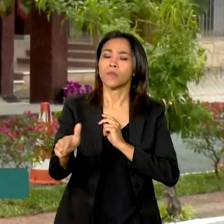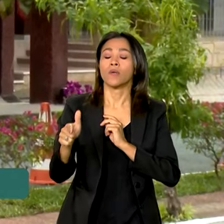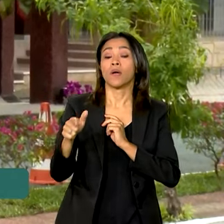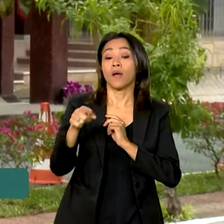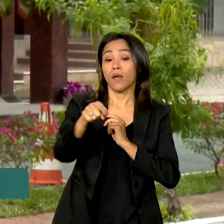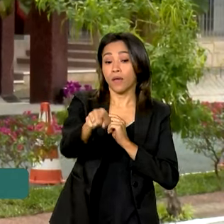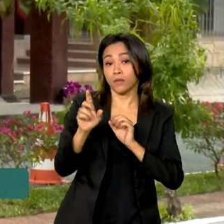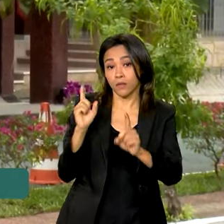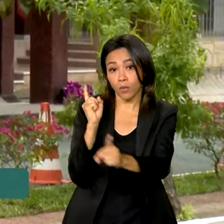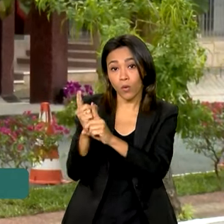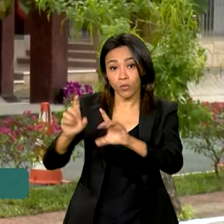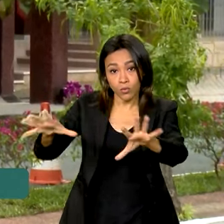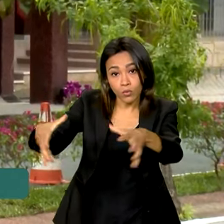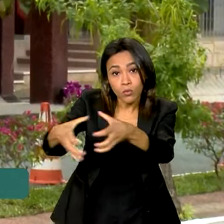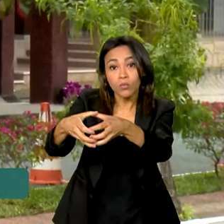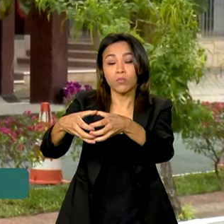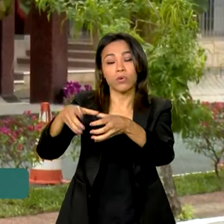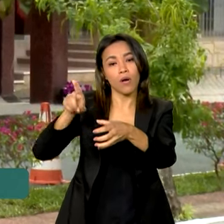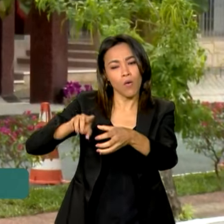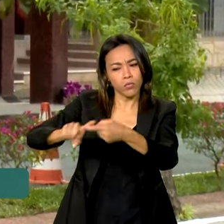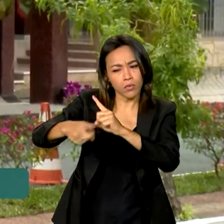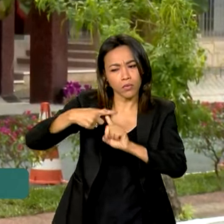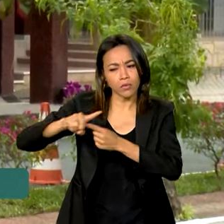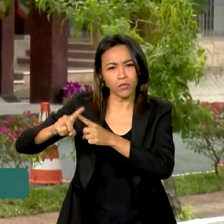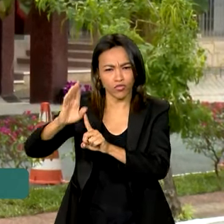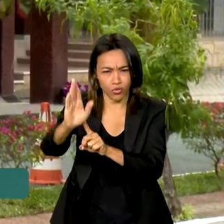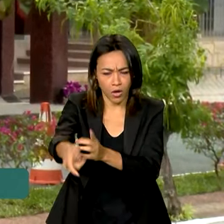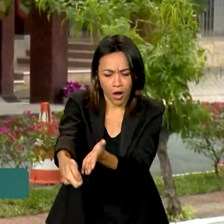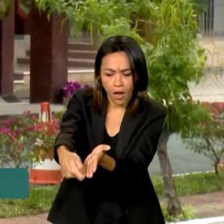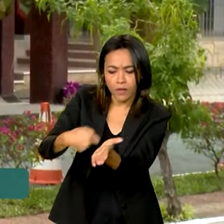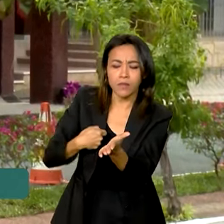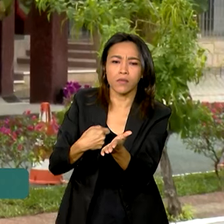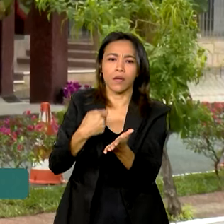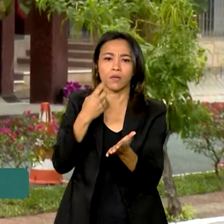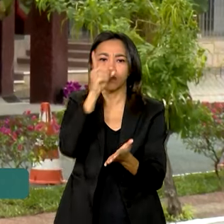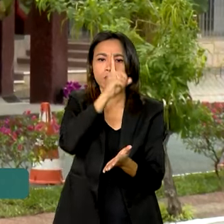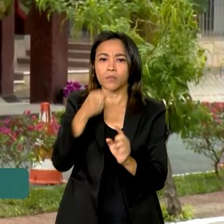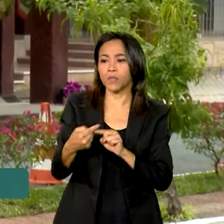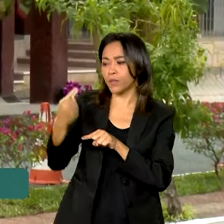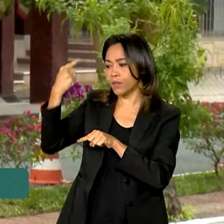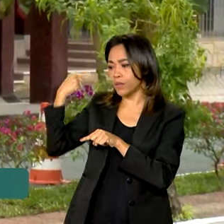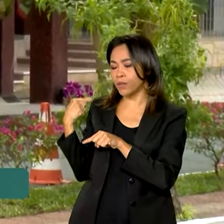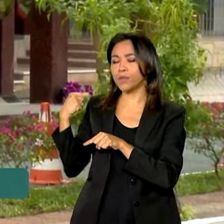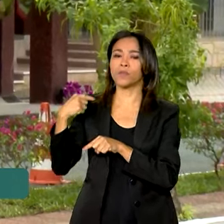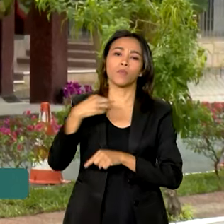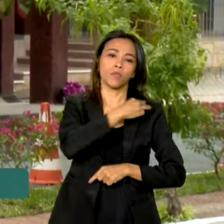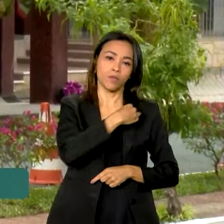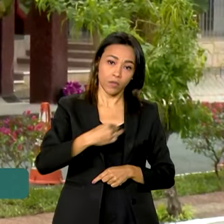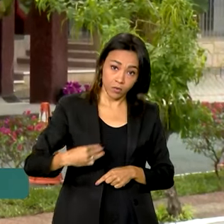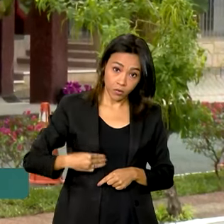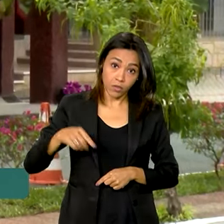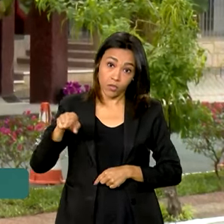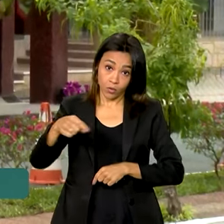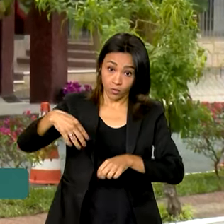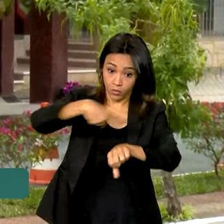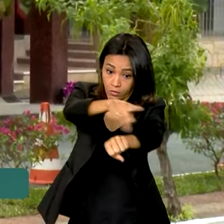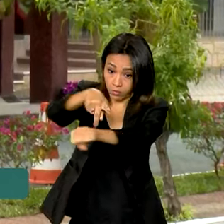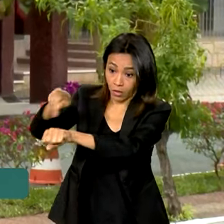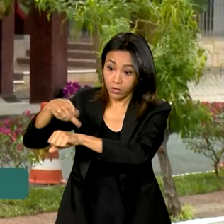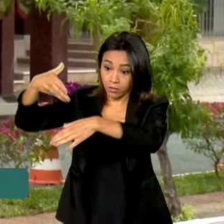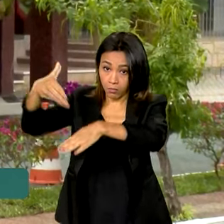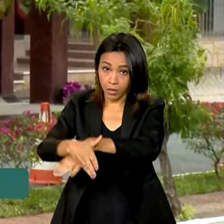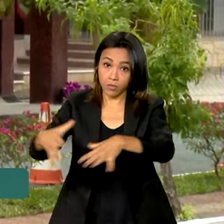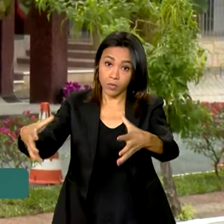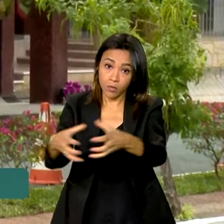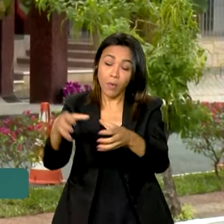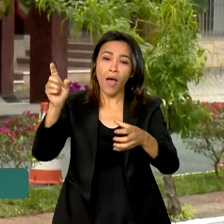do Mercosul é hoje, mas os acordos foram assinados no domingo pelos ministros dos países membros. São investimentos e